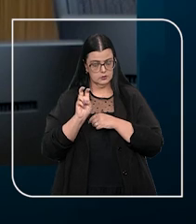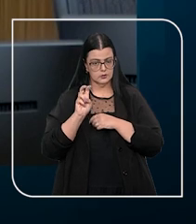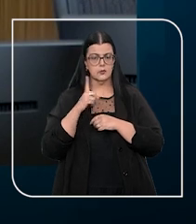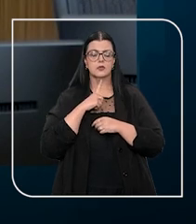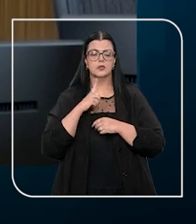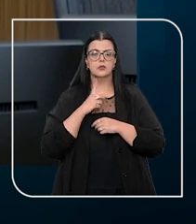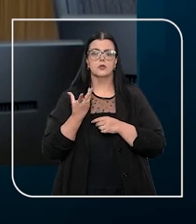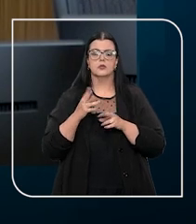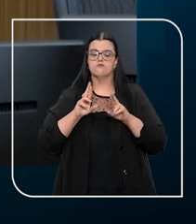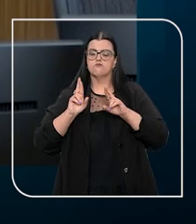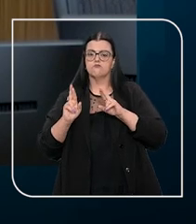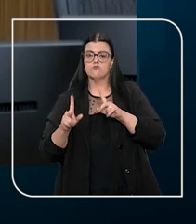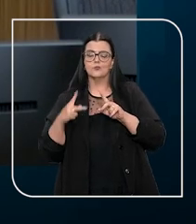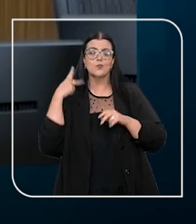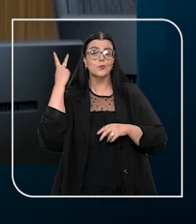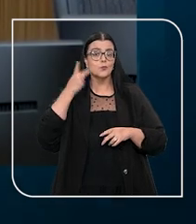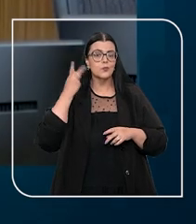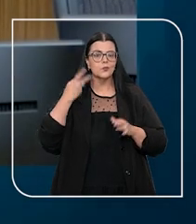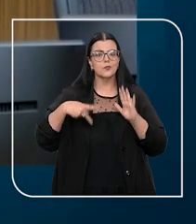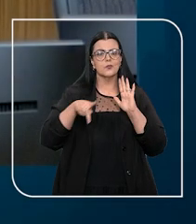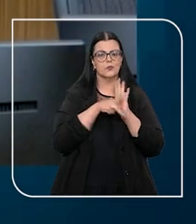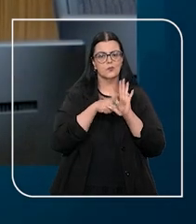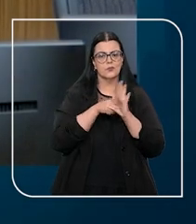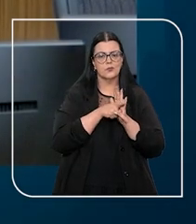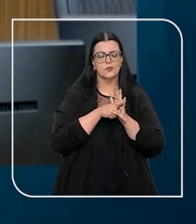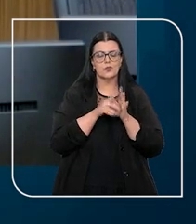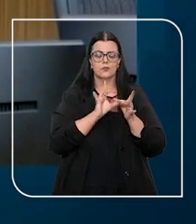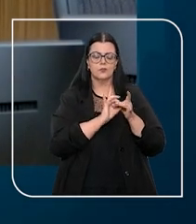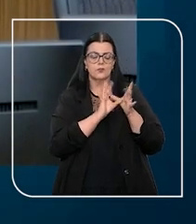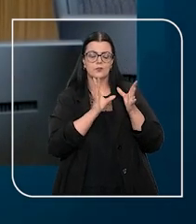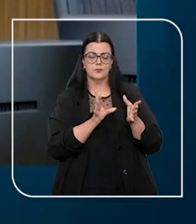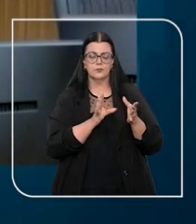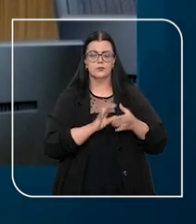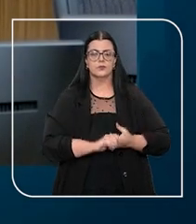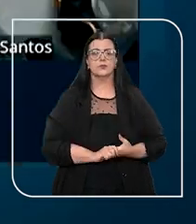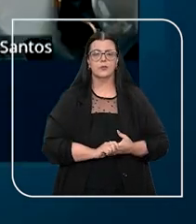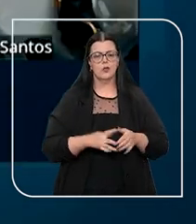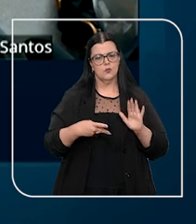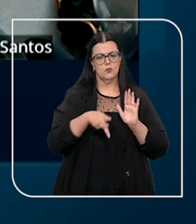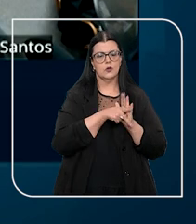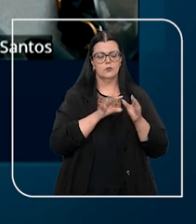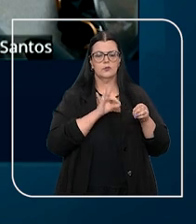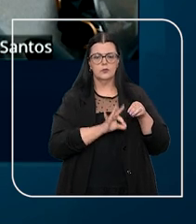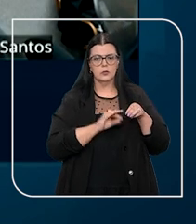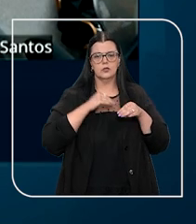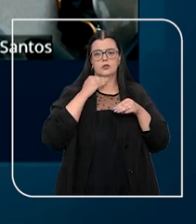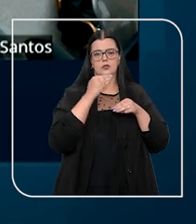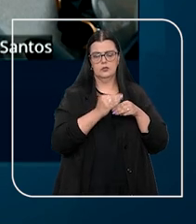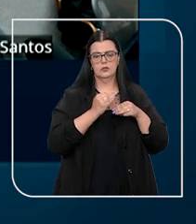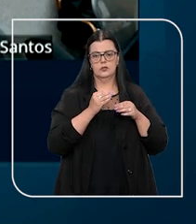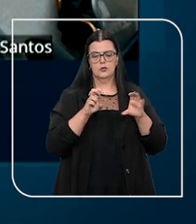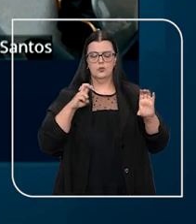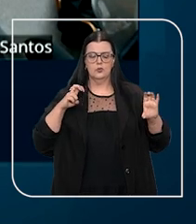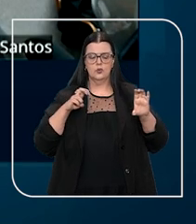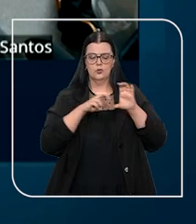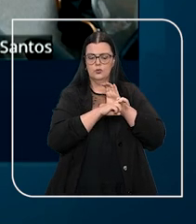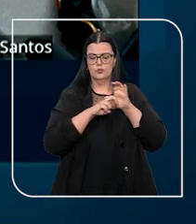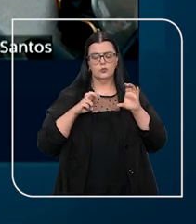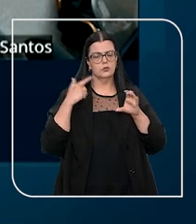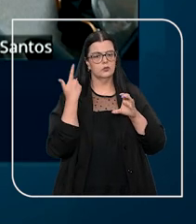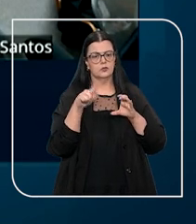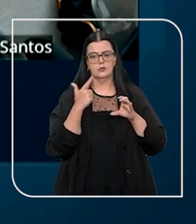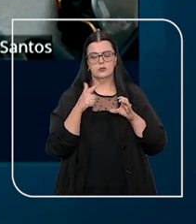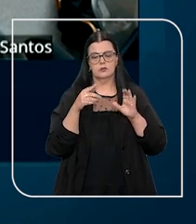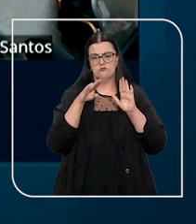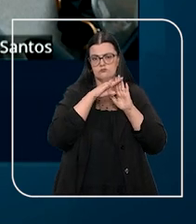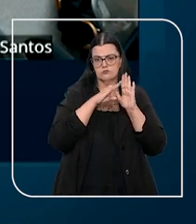2015, é uma exceção à política estabelecida pela Lei de Concessões. E, segundo o ministro, esses túneis não se